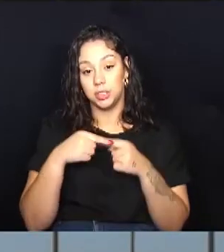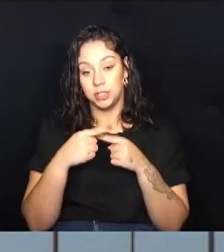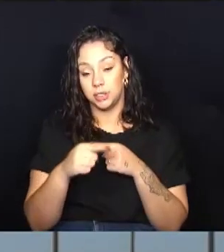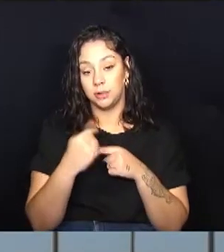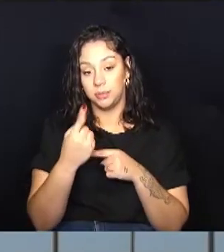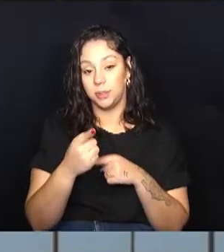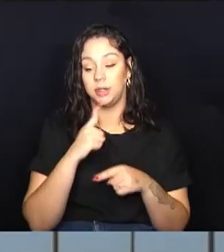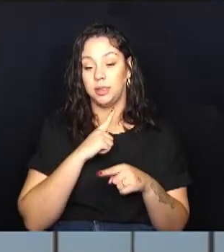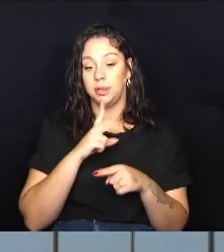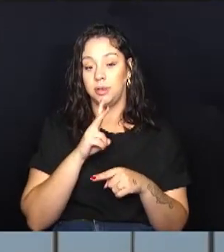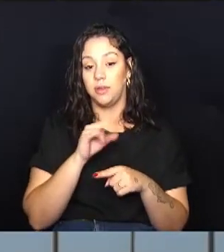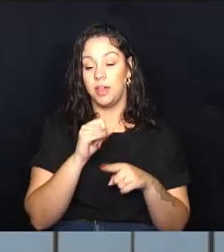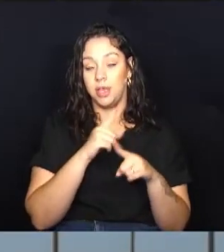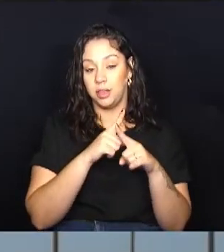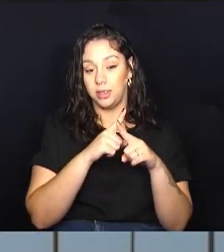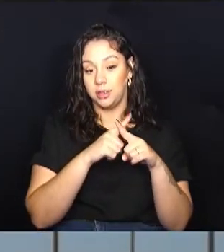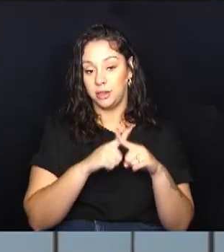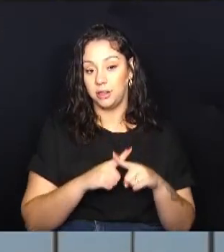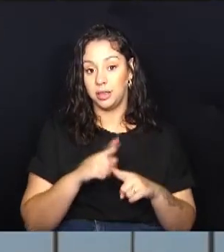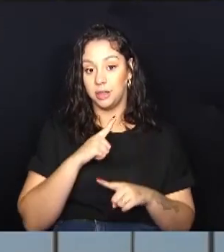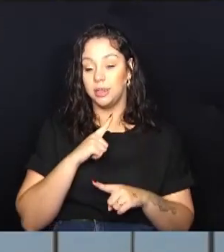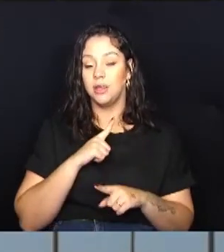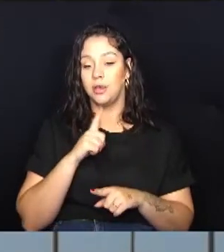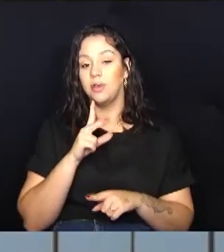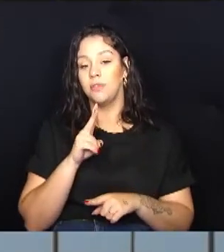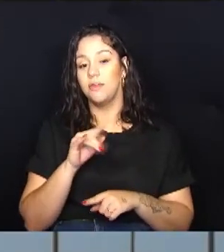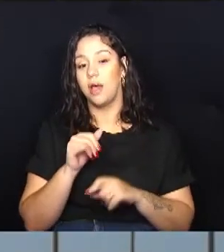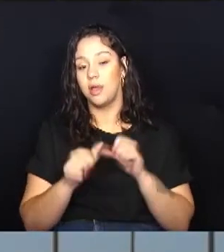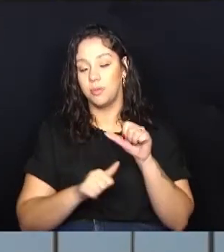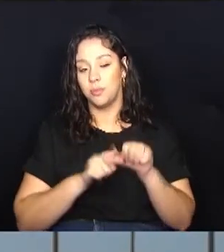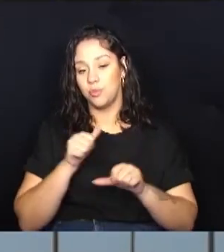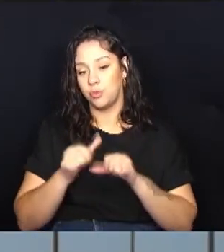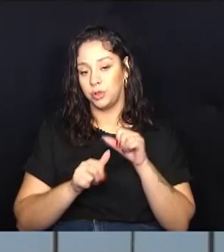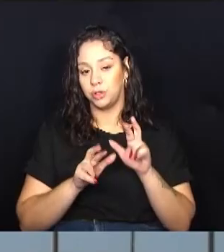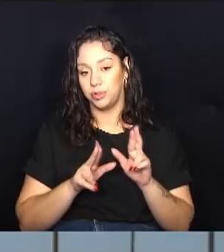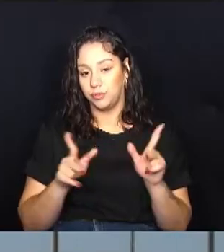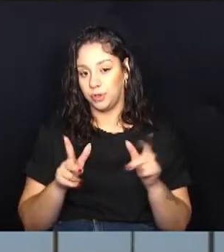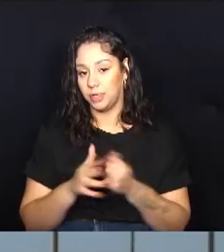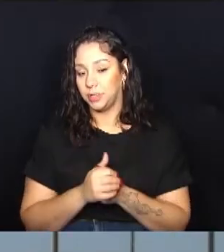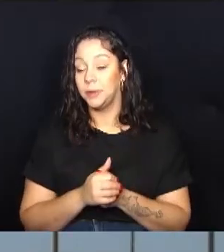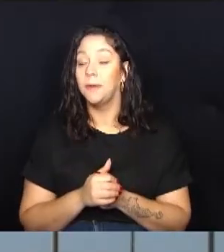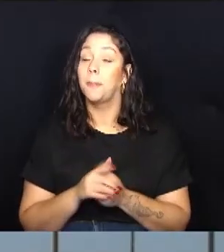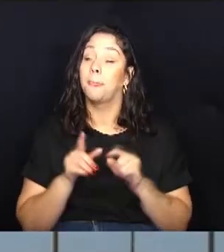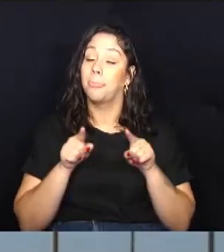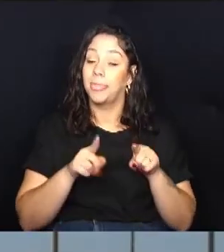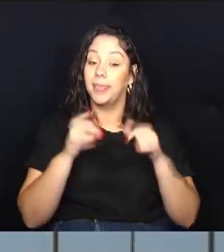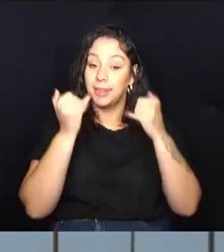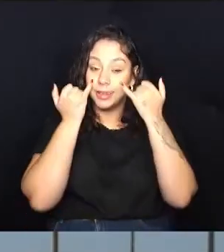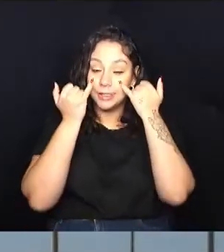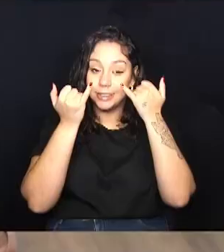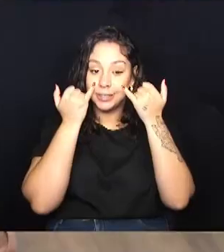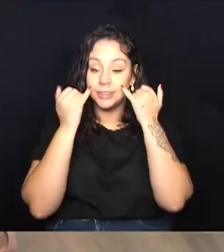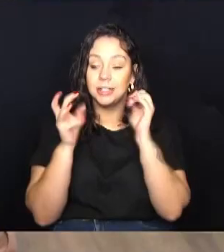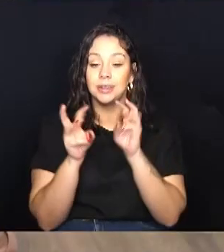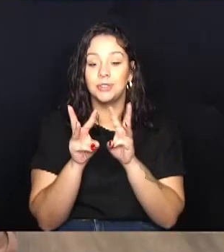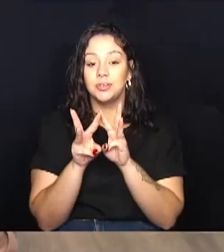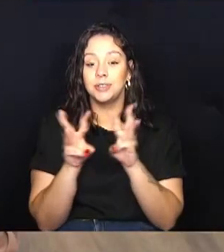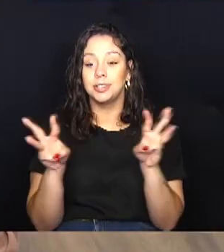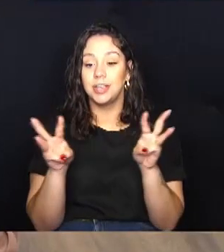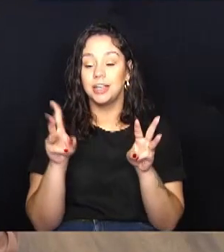ocorrem as partidas, também deverão ter horários diferenciados. E essa notícia está no site aqui,